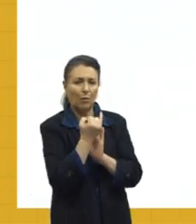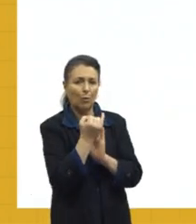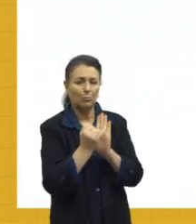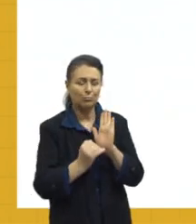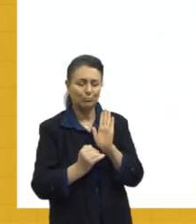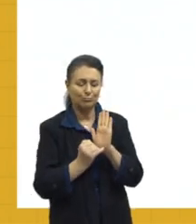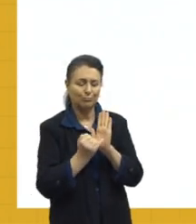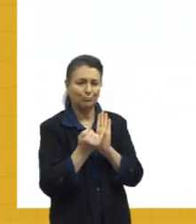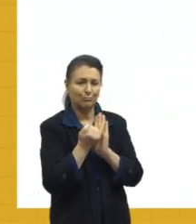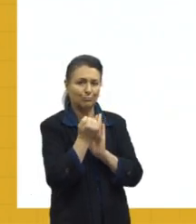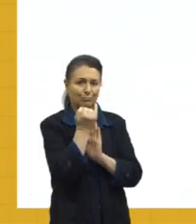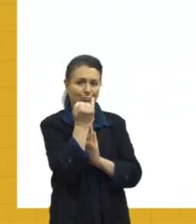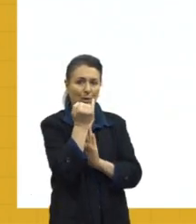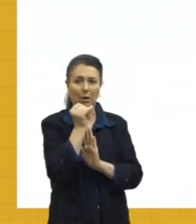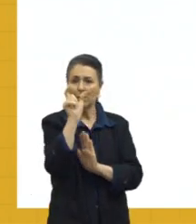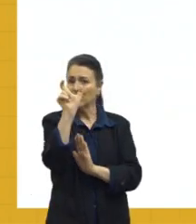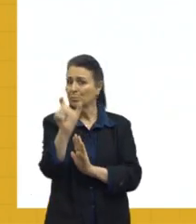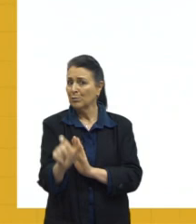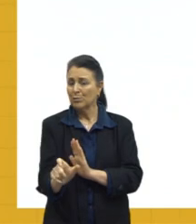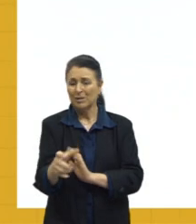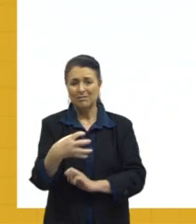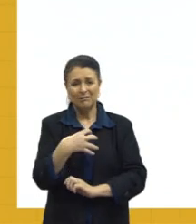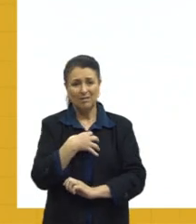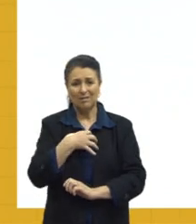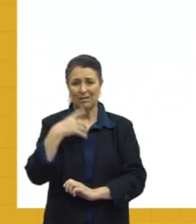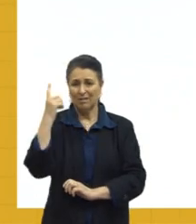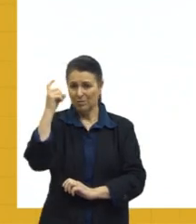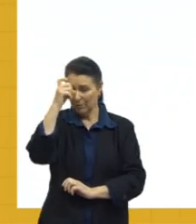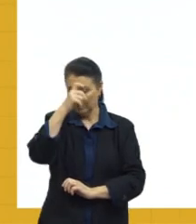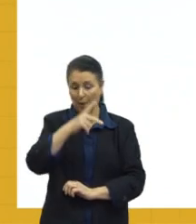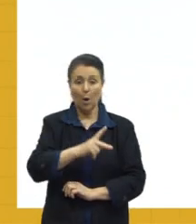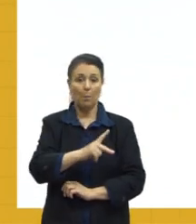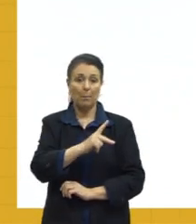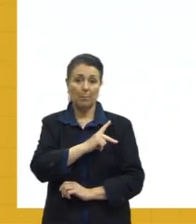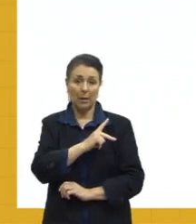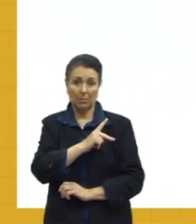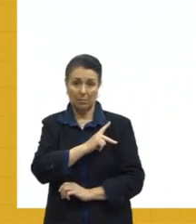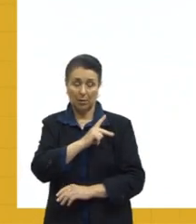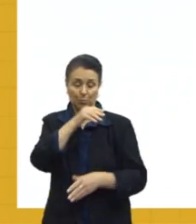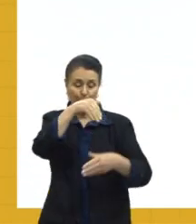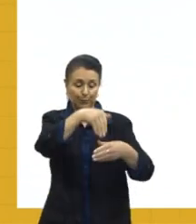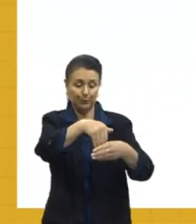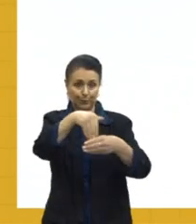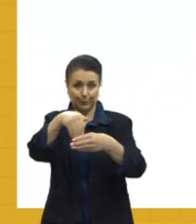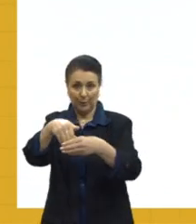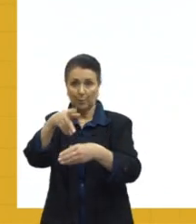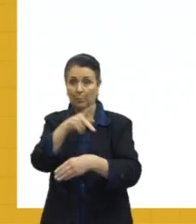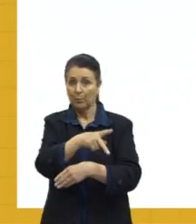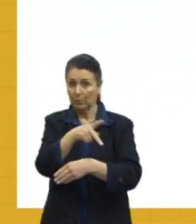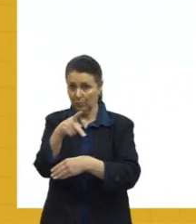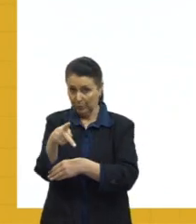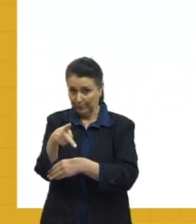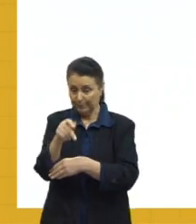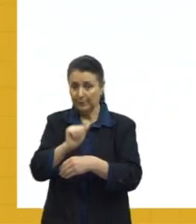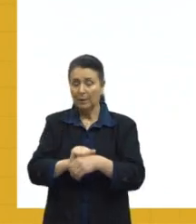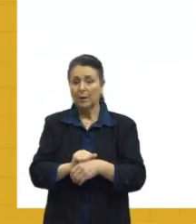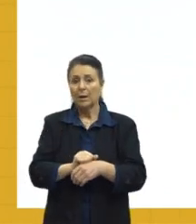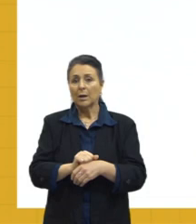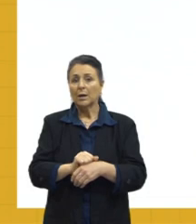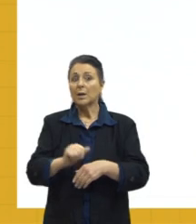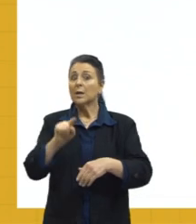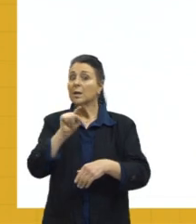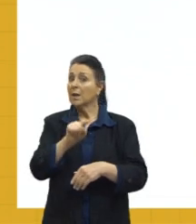estão conseguindo se manter, tá? O presidente eleito, ele é um professor, né, foi eleito com as